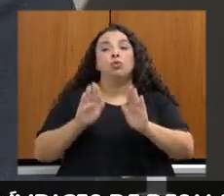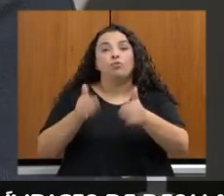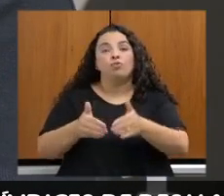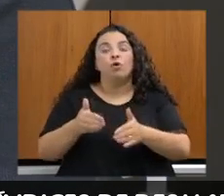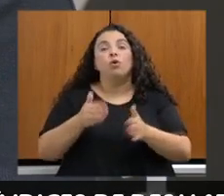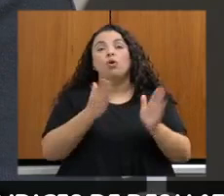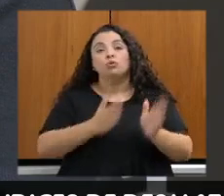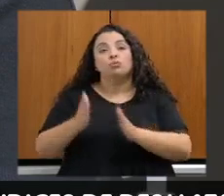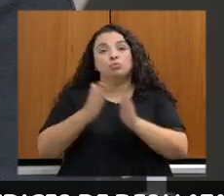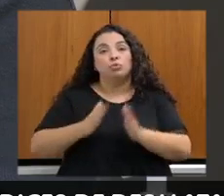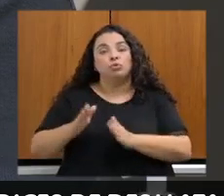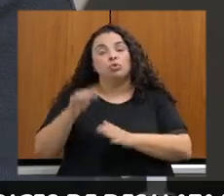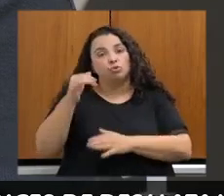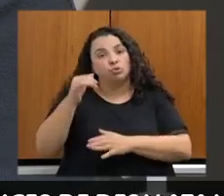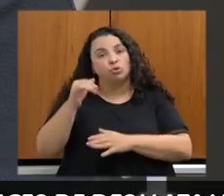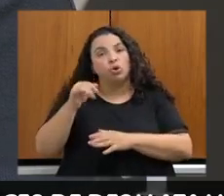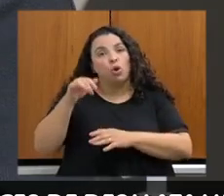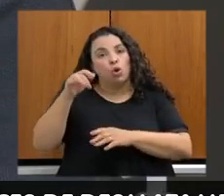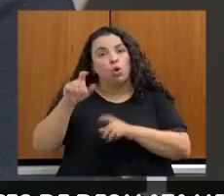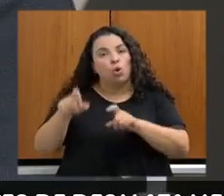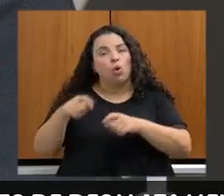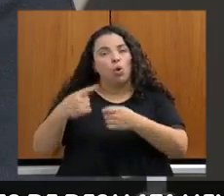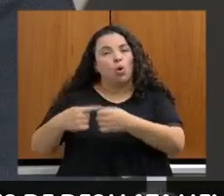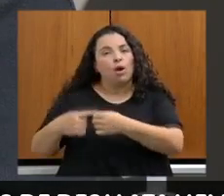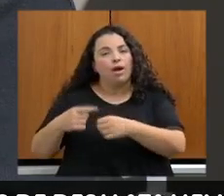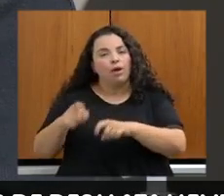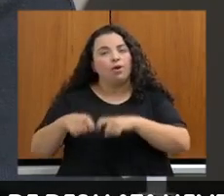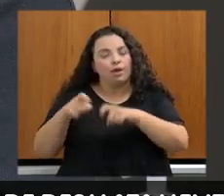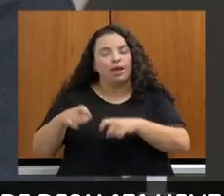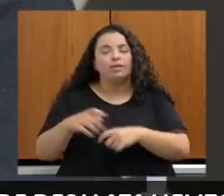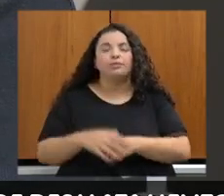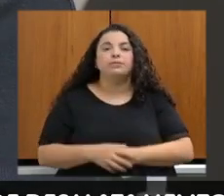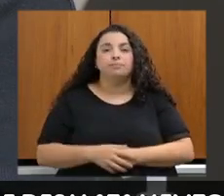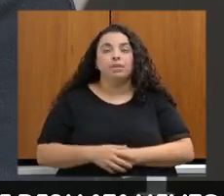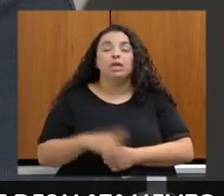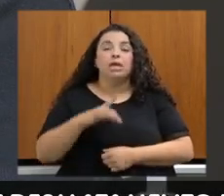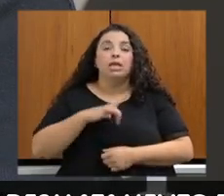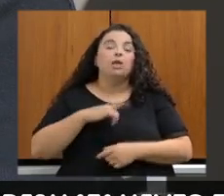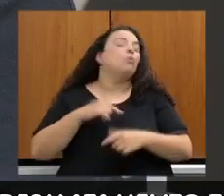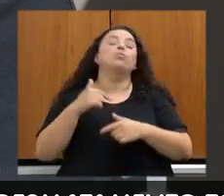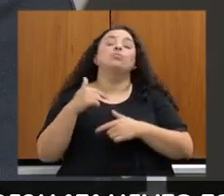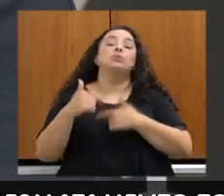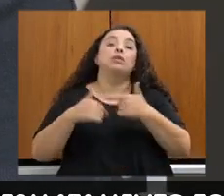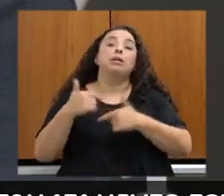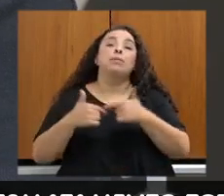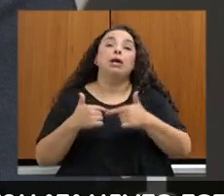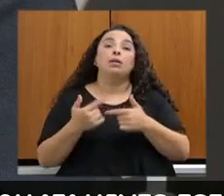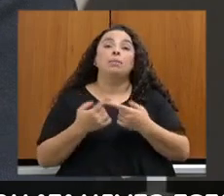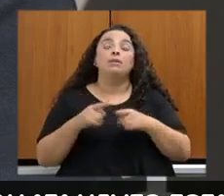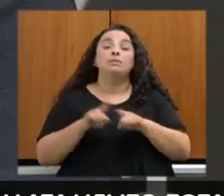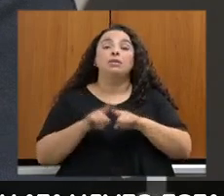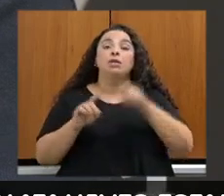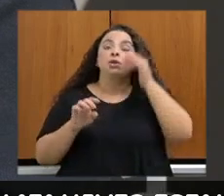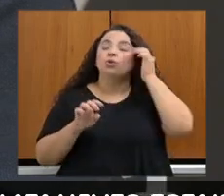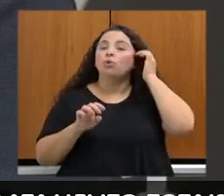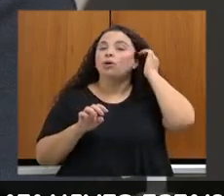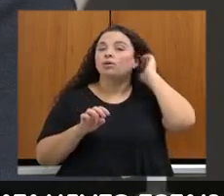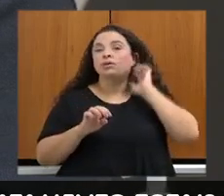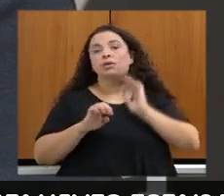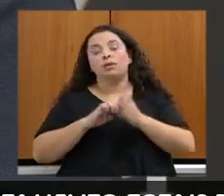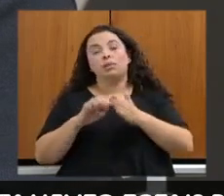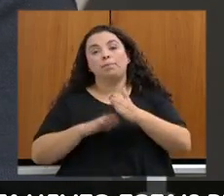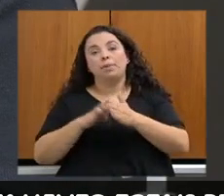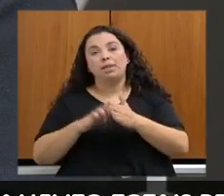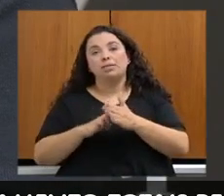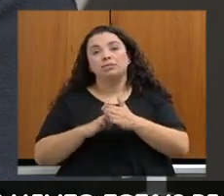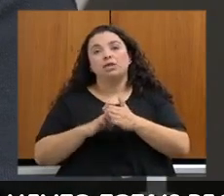Destacar aqui, por exemplo, um trabalho que está sendo feito junto com empresas como a União Química no sul de